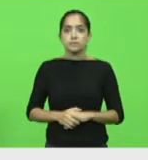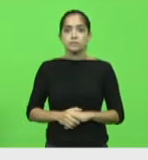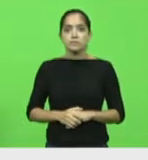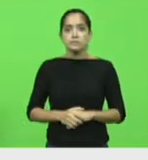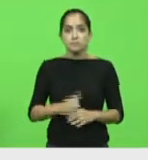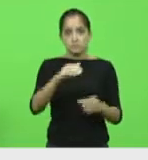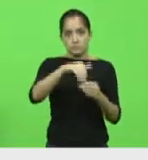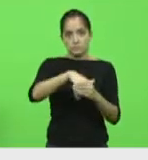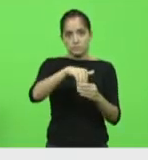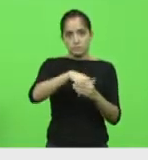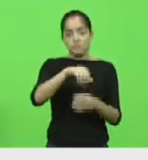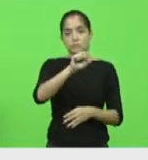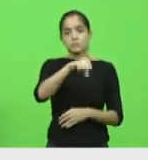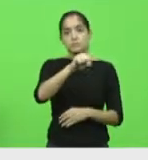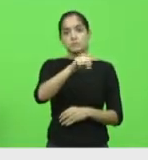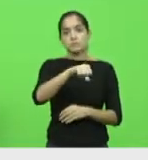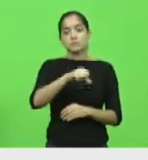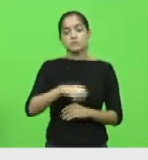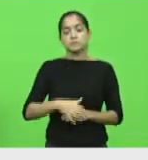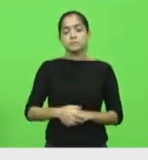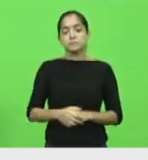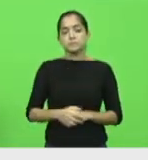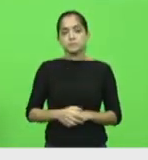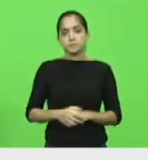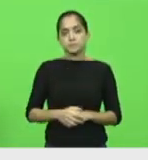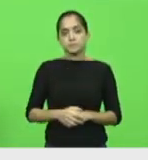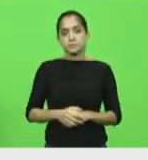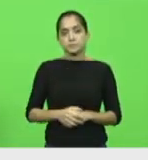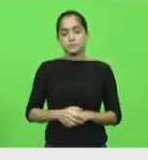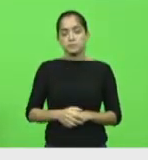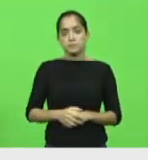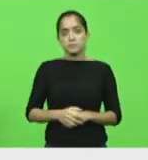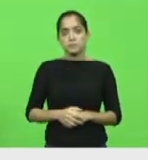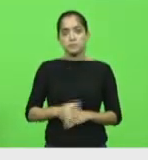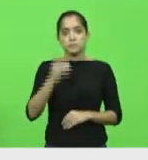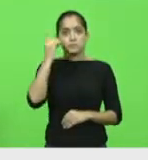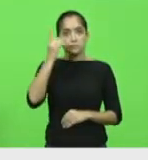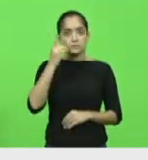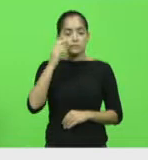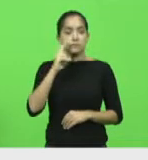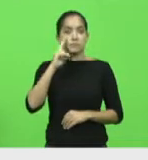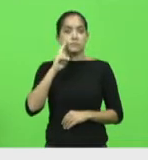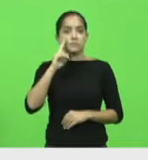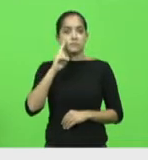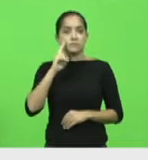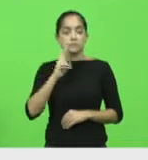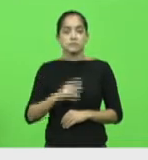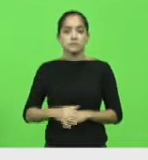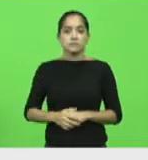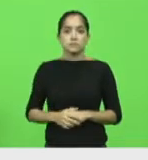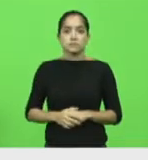Voto 1, senhor presidente. Deputado Felipe Estevão, vota sim. Como vota a deputada Ivana Atos? Voto 1,